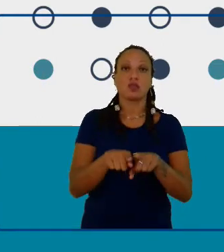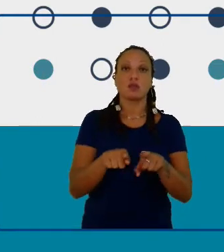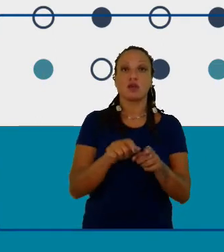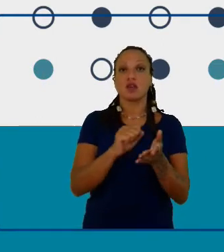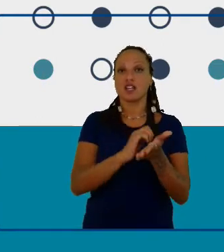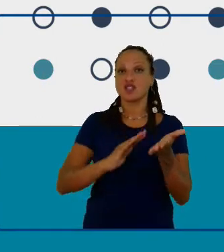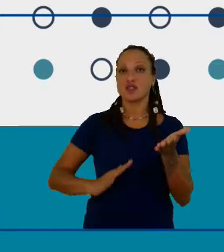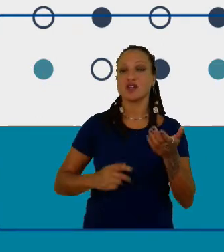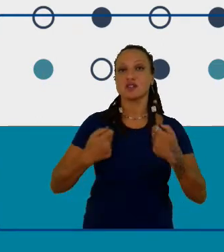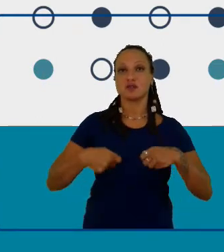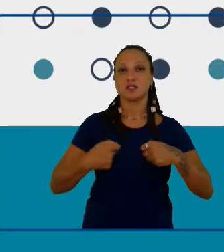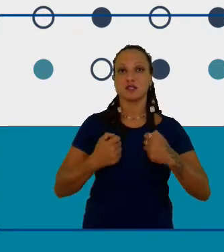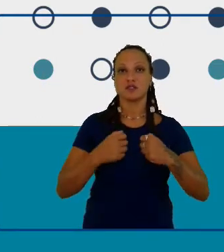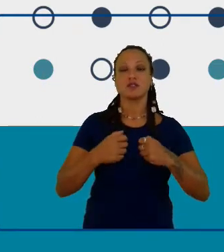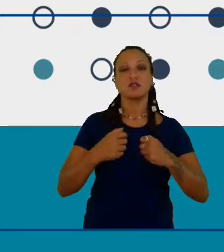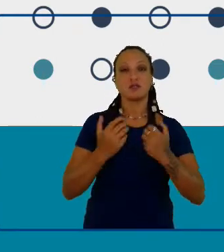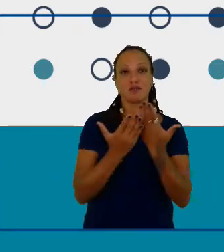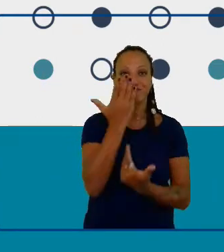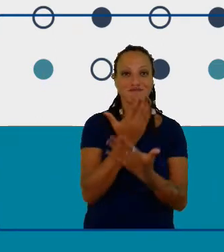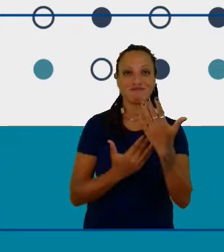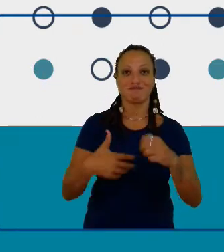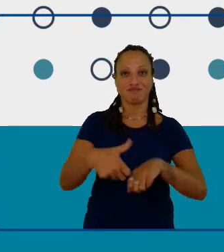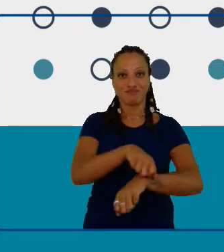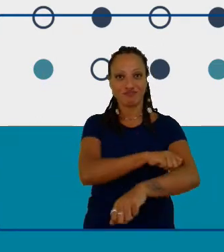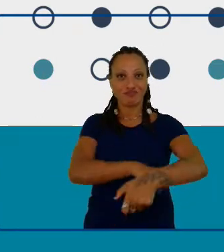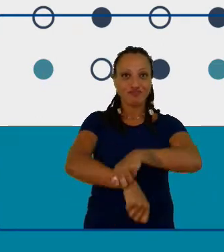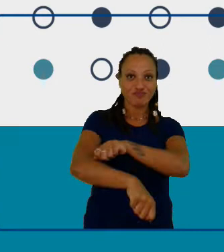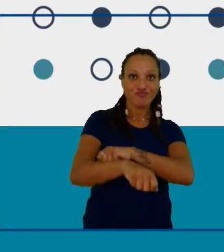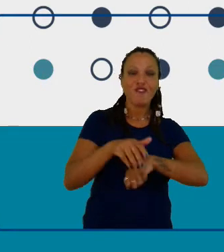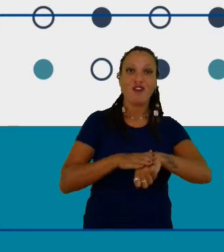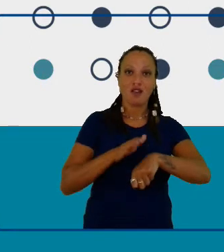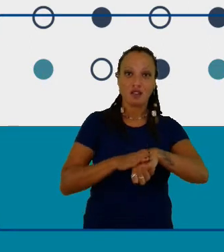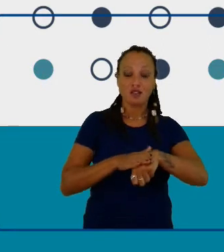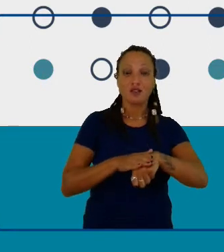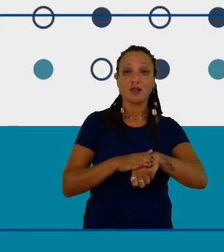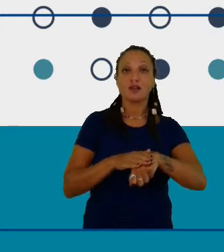massa e também se envolver com o setor STEM